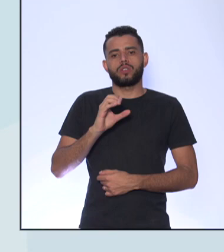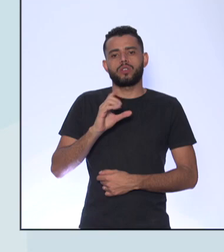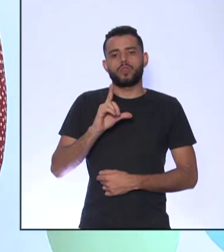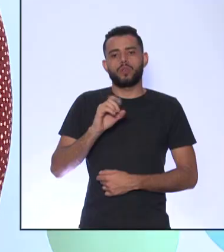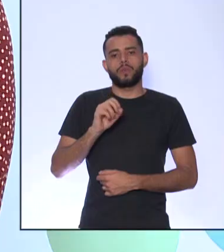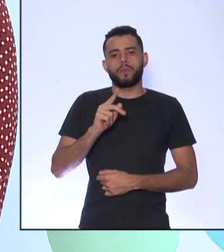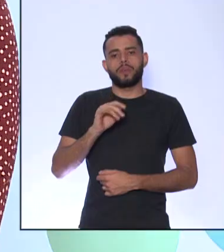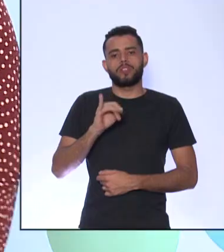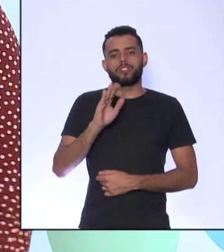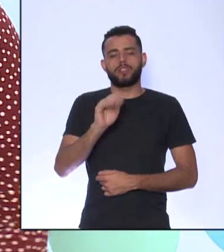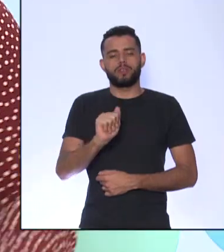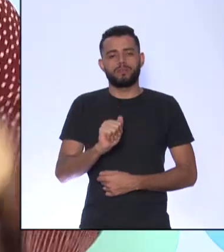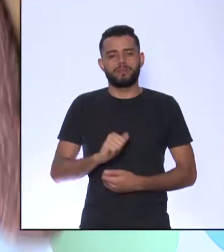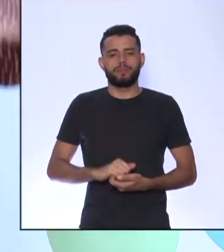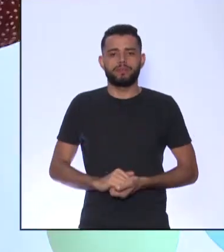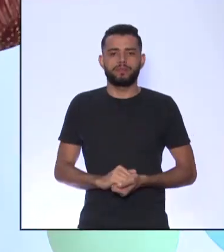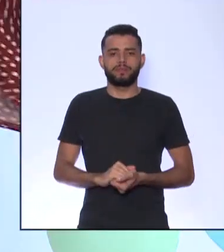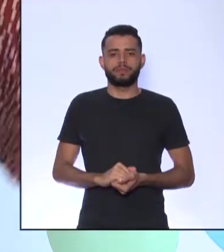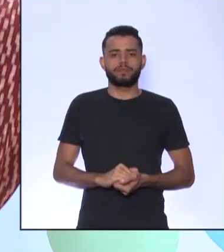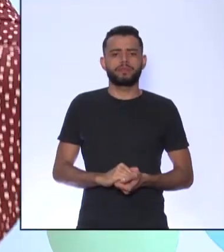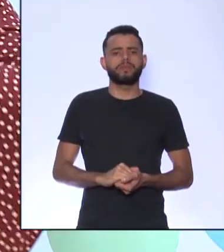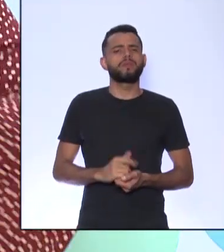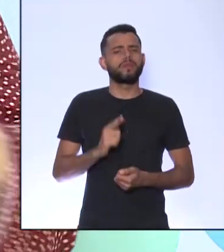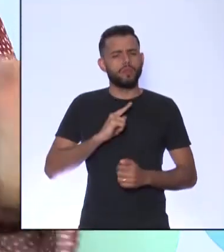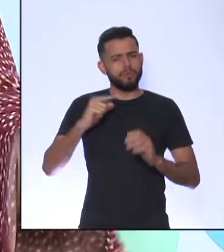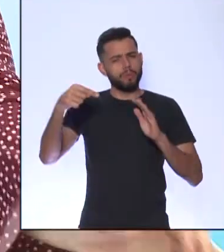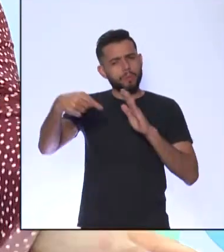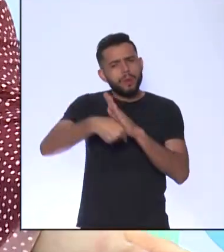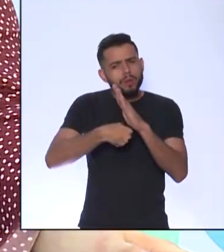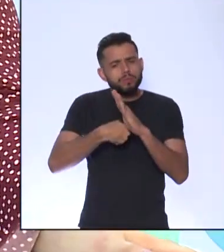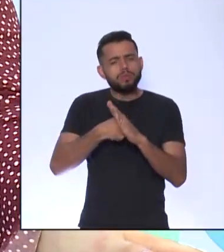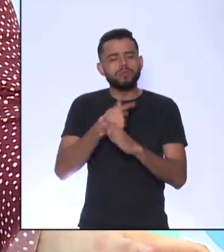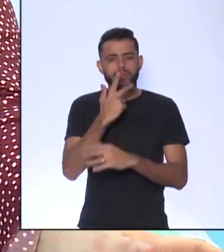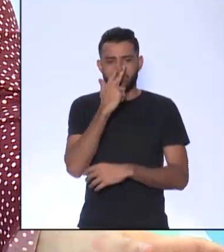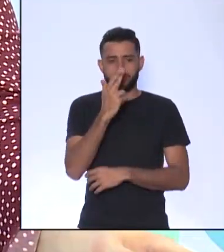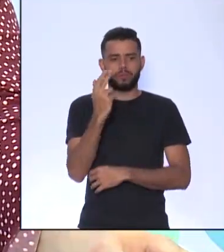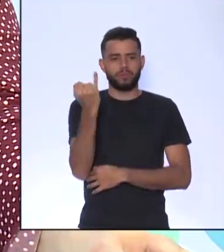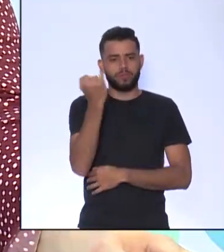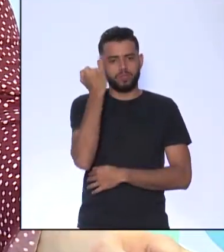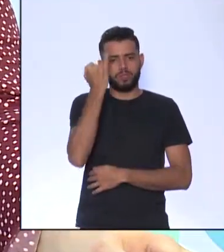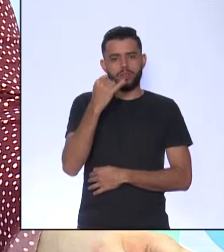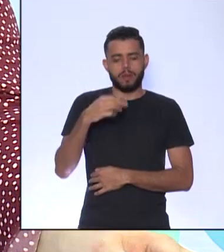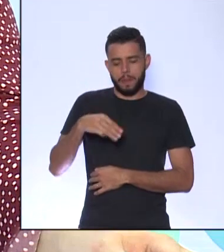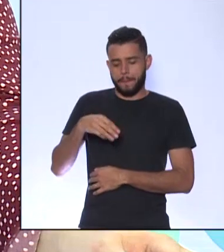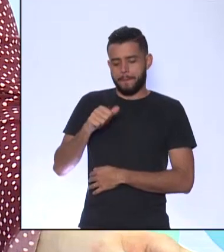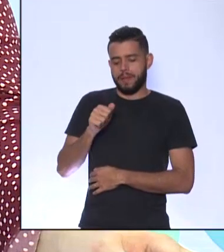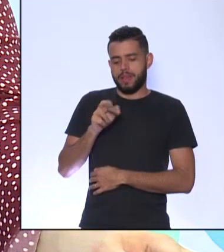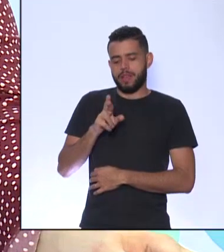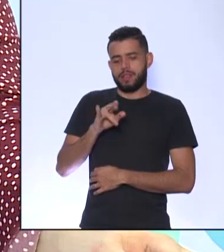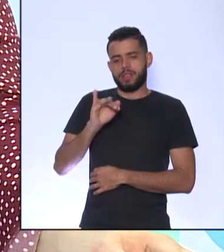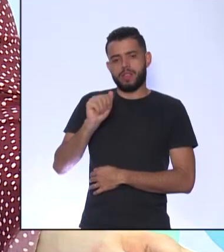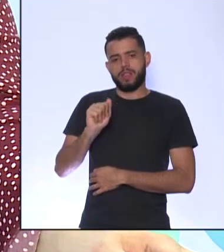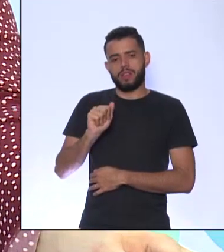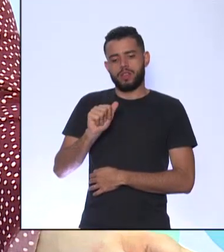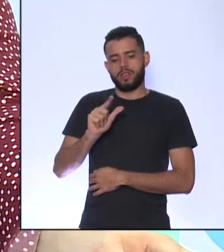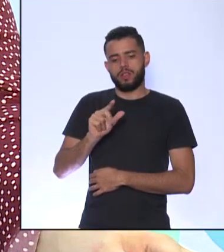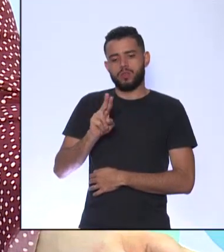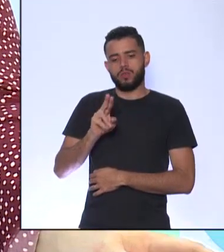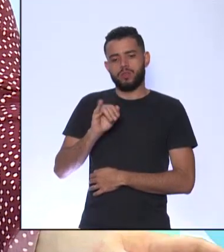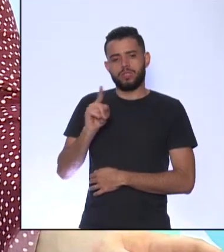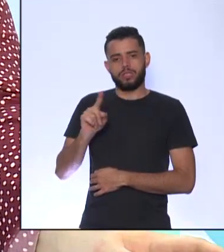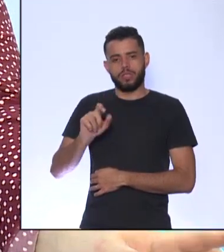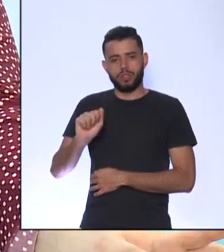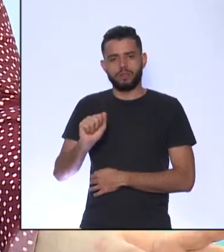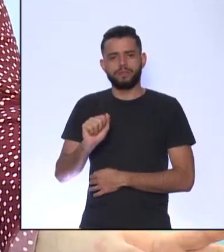Uma pergunta que surgiu aqui Priscila Que eu acho que é importante É a Maria Luísa Que fez Fala o seguinte Do